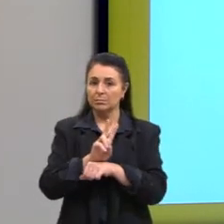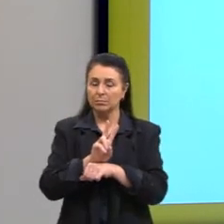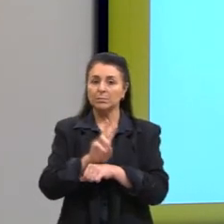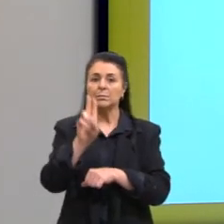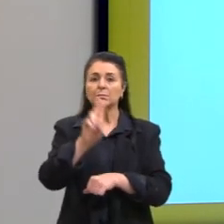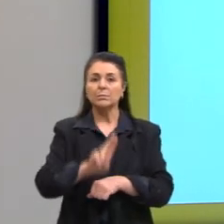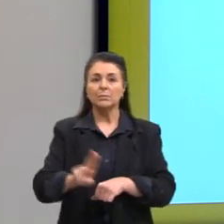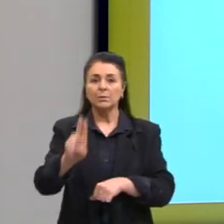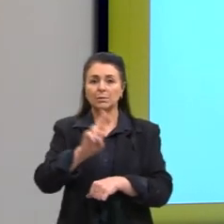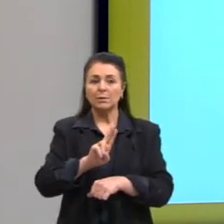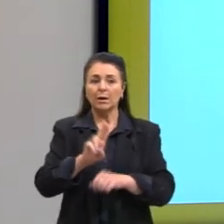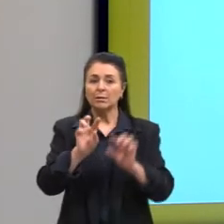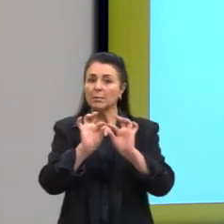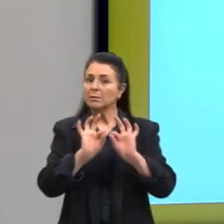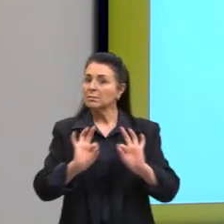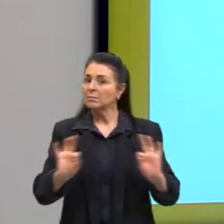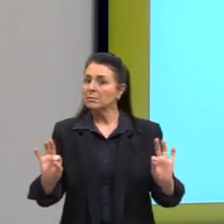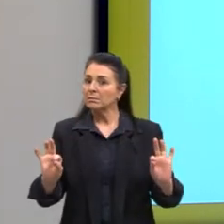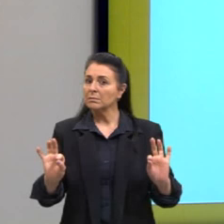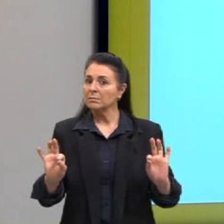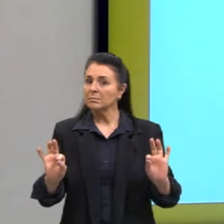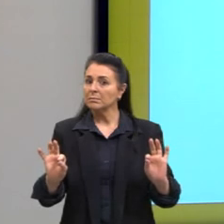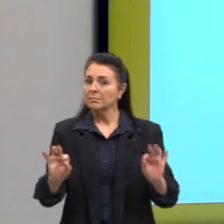aplicar algumas simplificações, correto?